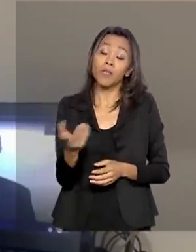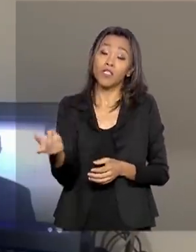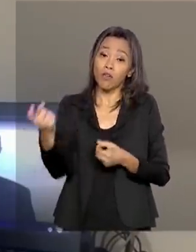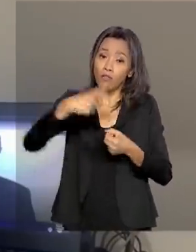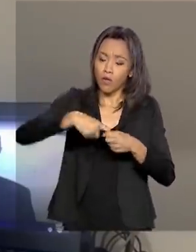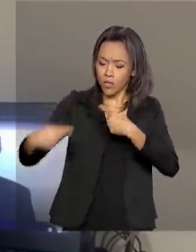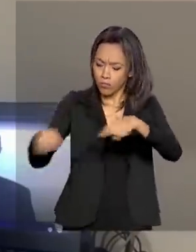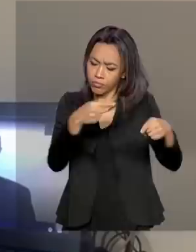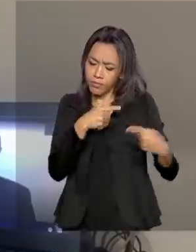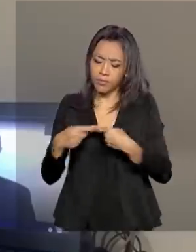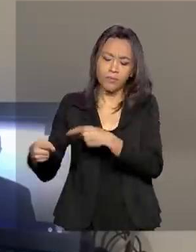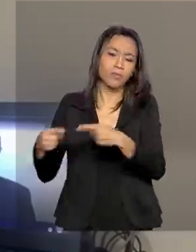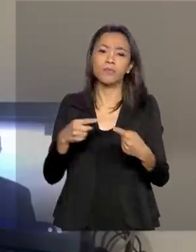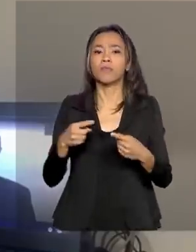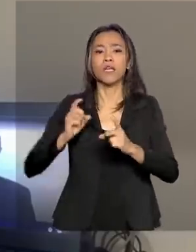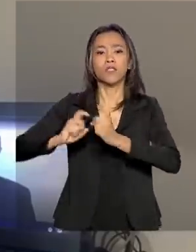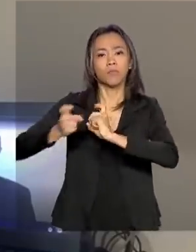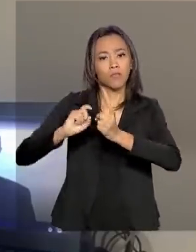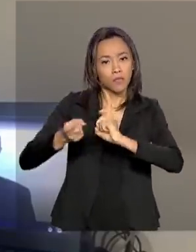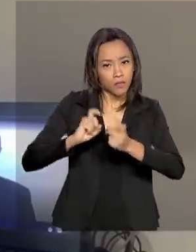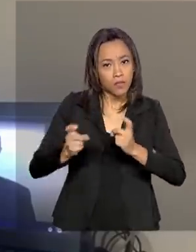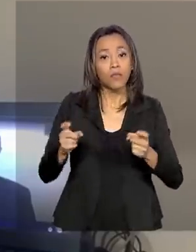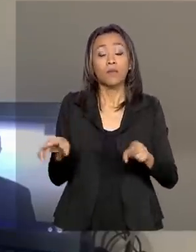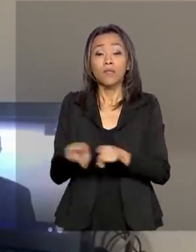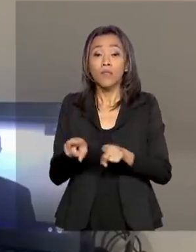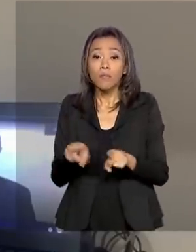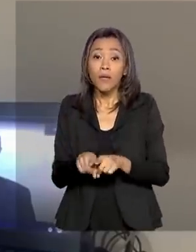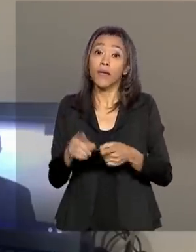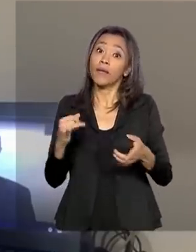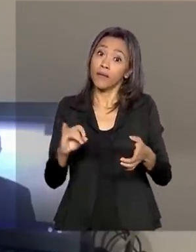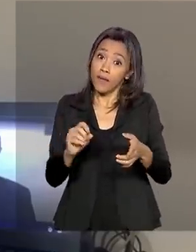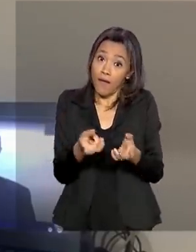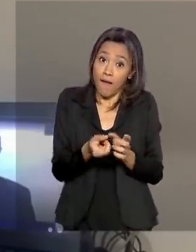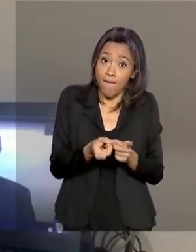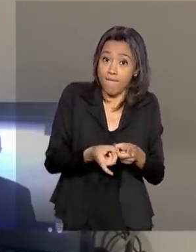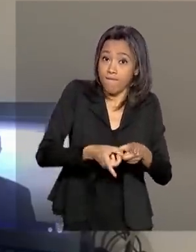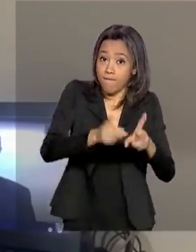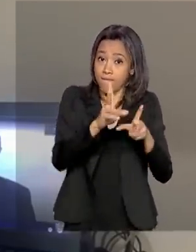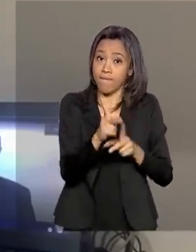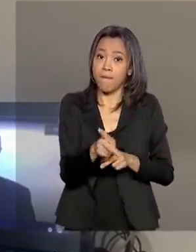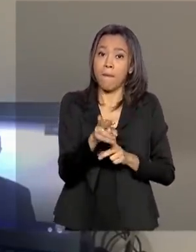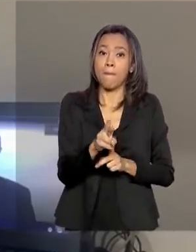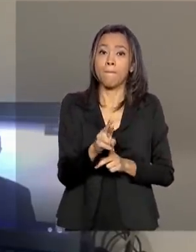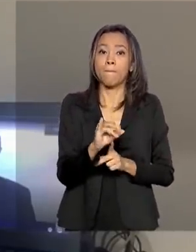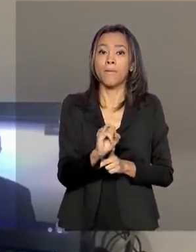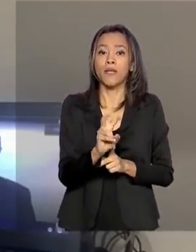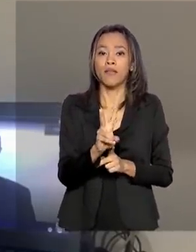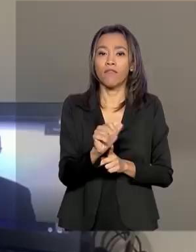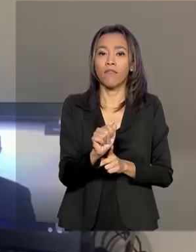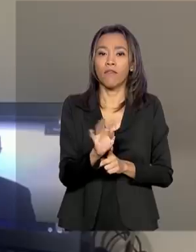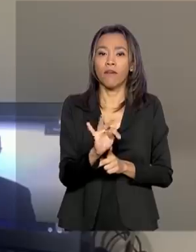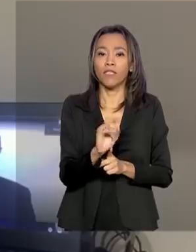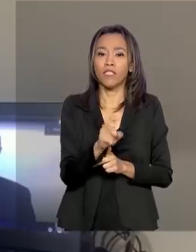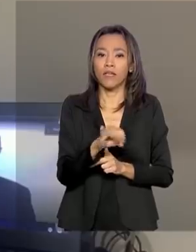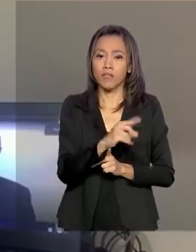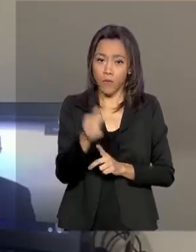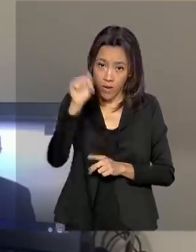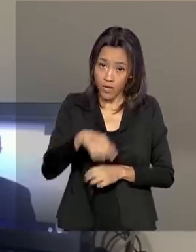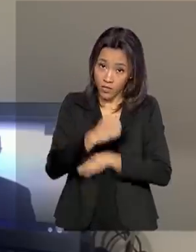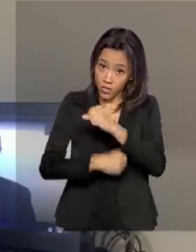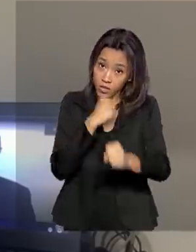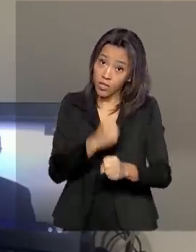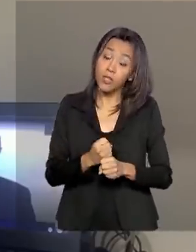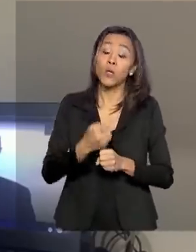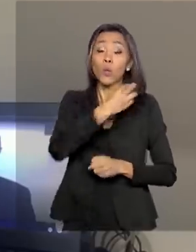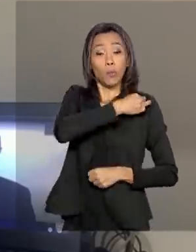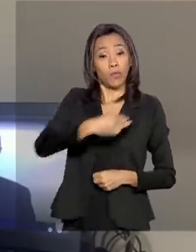estruturantes e do programa de concessões e privatizações ainda este ano. Guedes afastou ainda